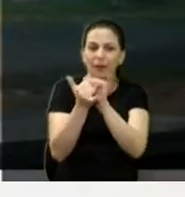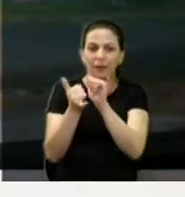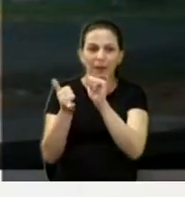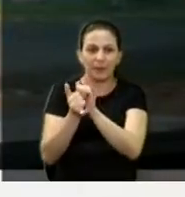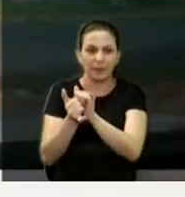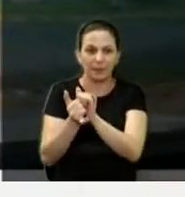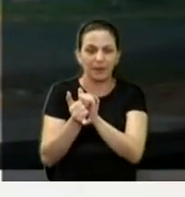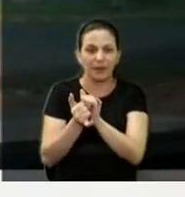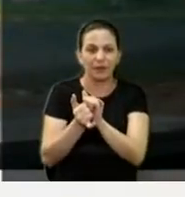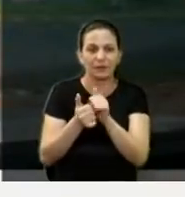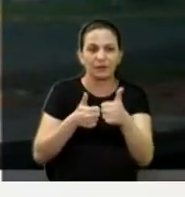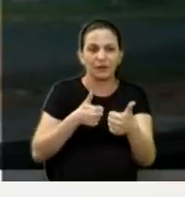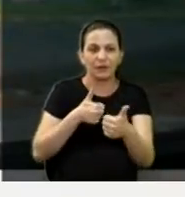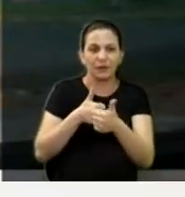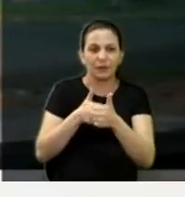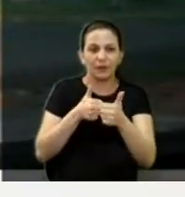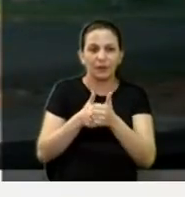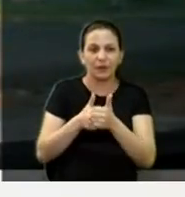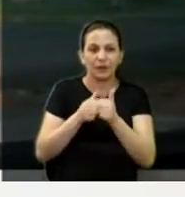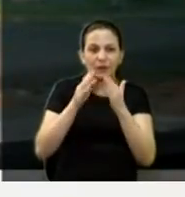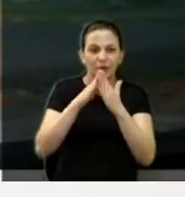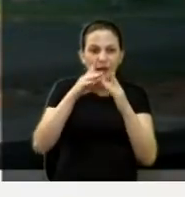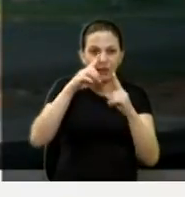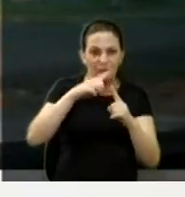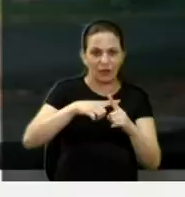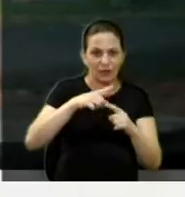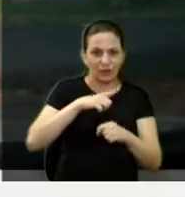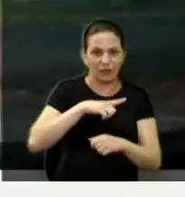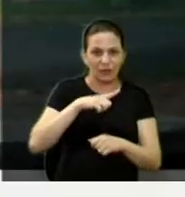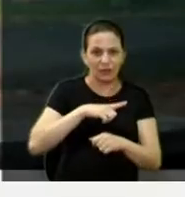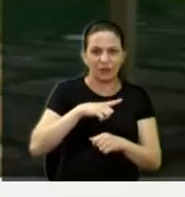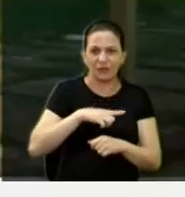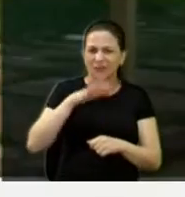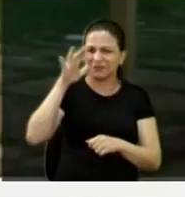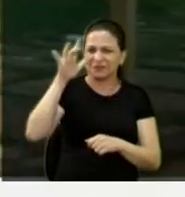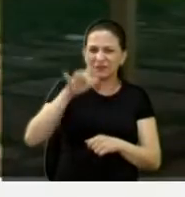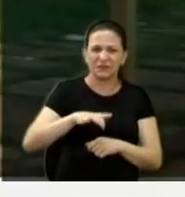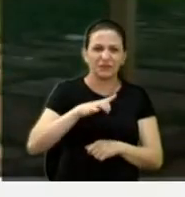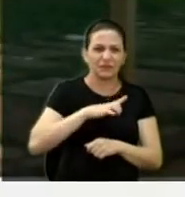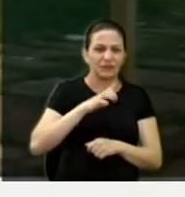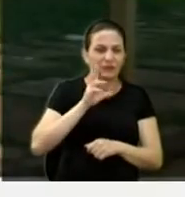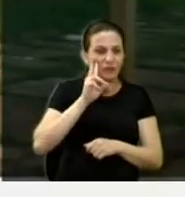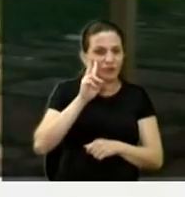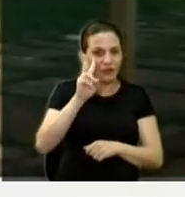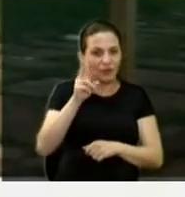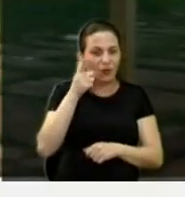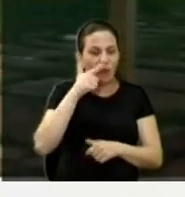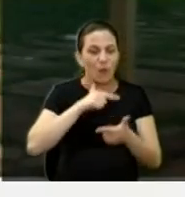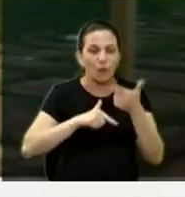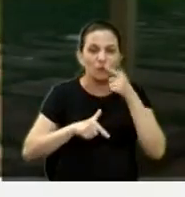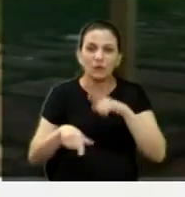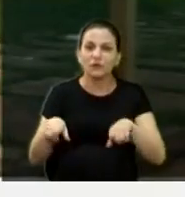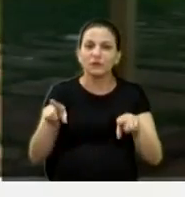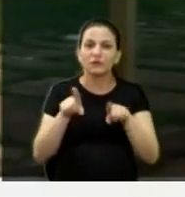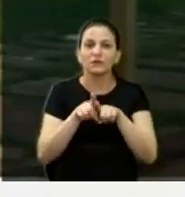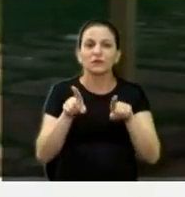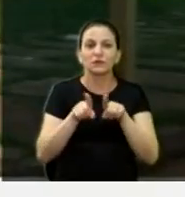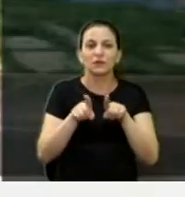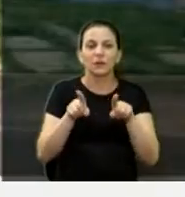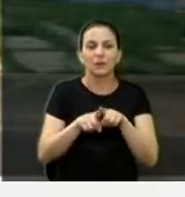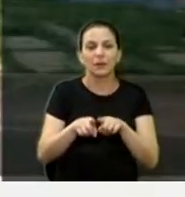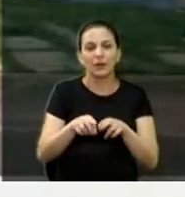Praça próximo da igreja, Santa Teresinha, Jardim das Estações, terrível, não é? A vai ver se ali consegue também um